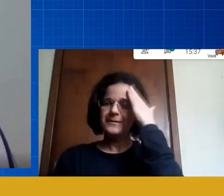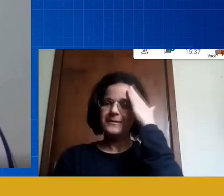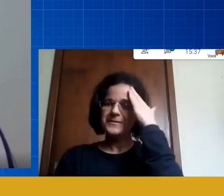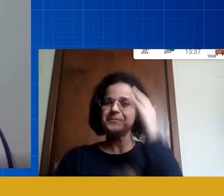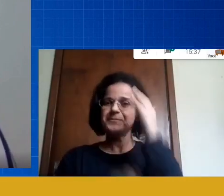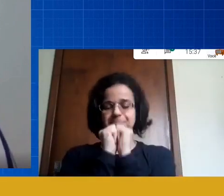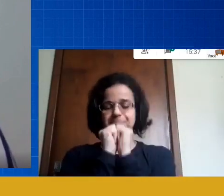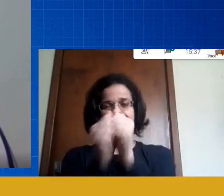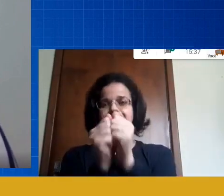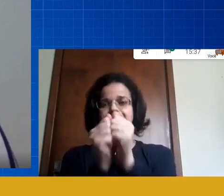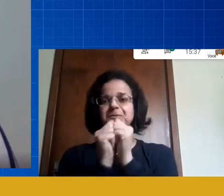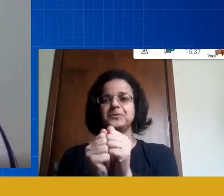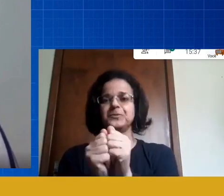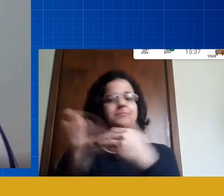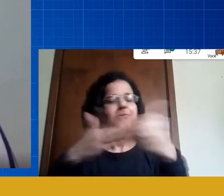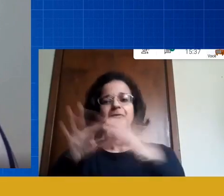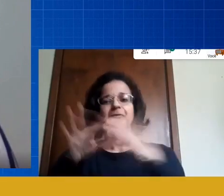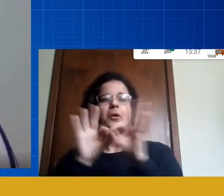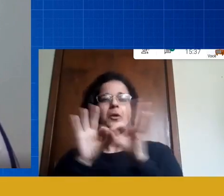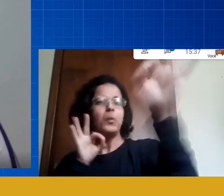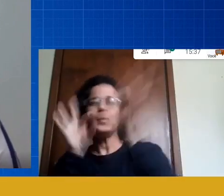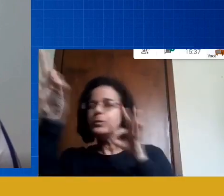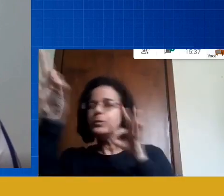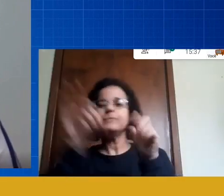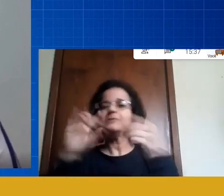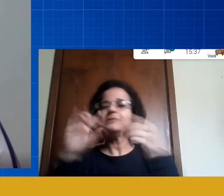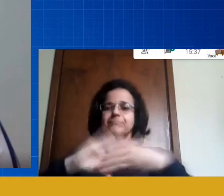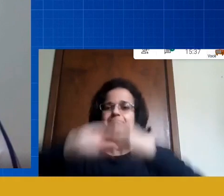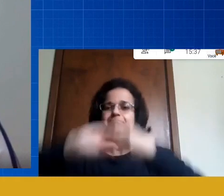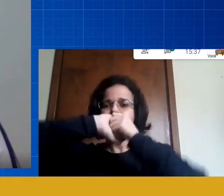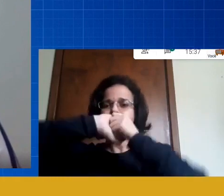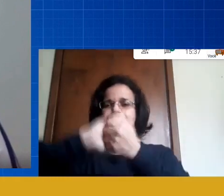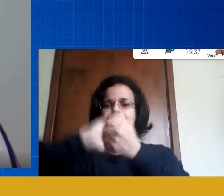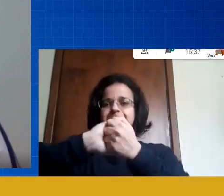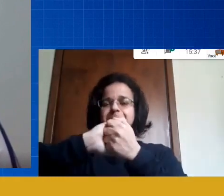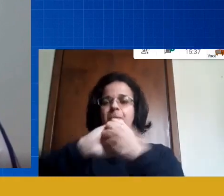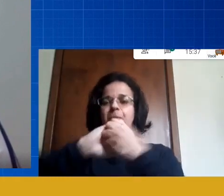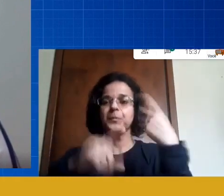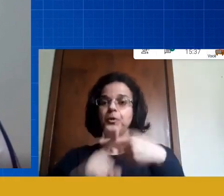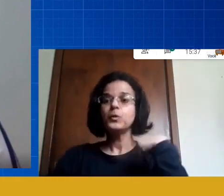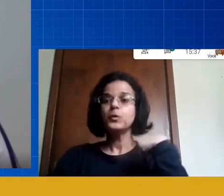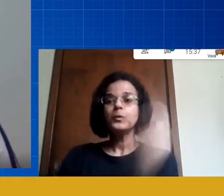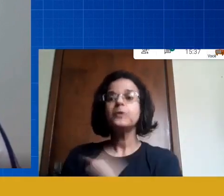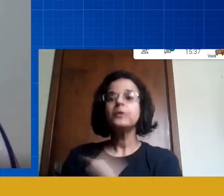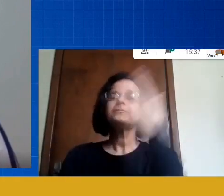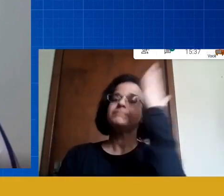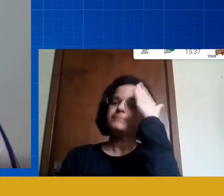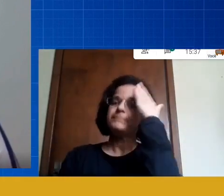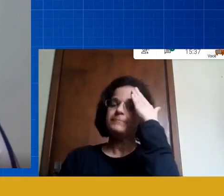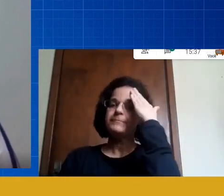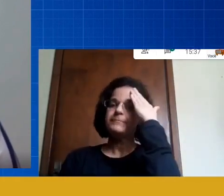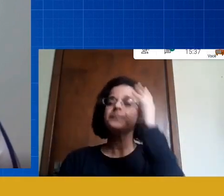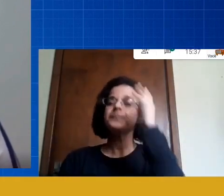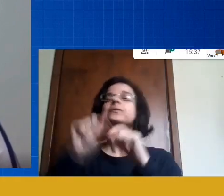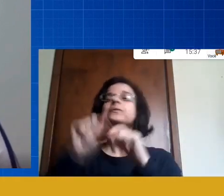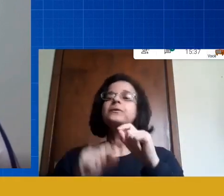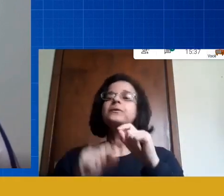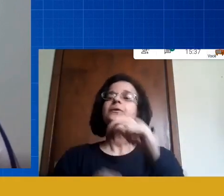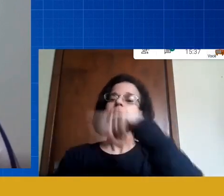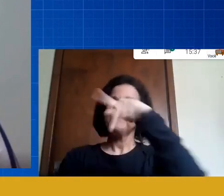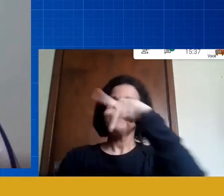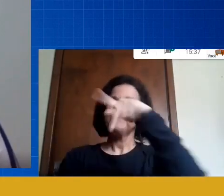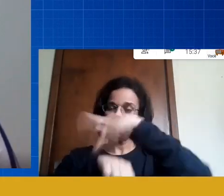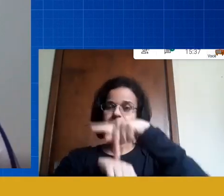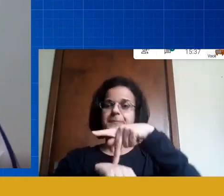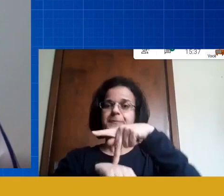independente da distância porque estamos todos e todas pensando numa educação melhor pra um país melhor né agradeço novamente ao